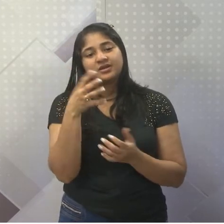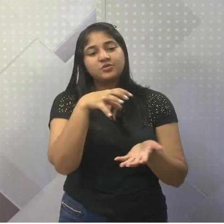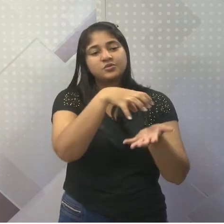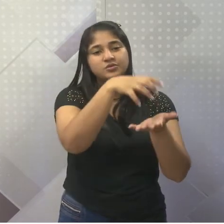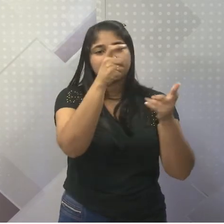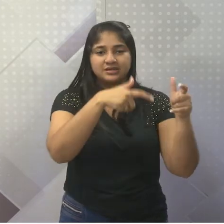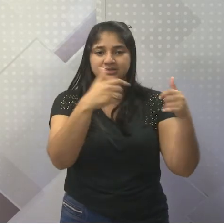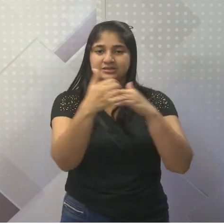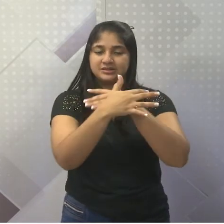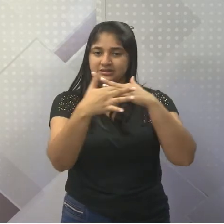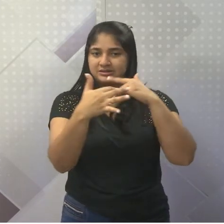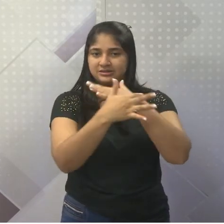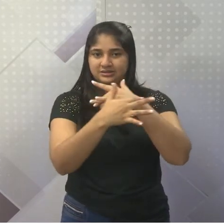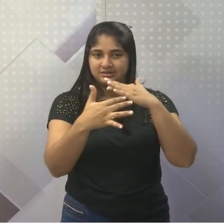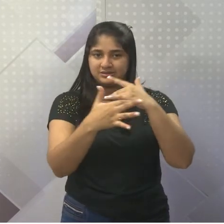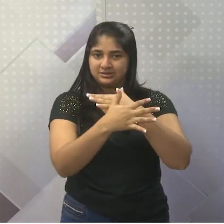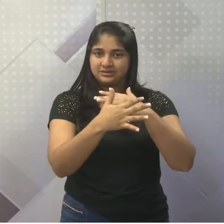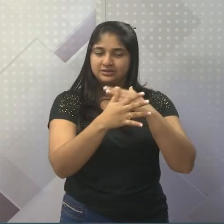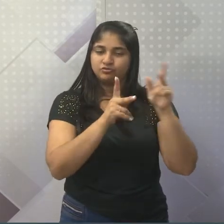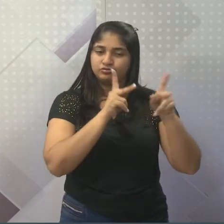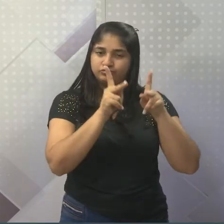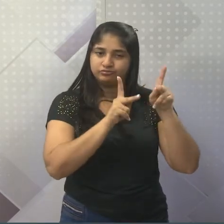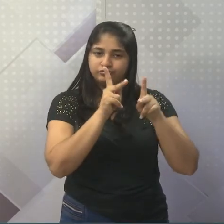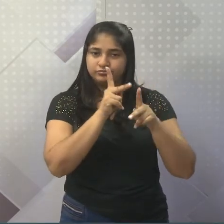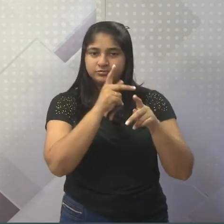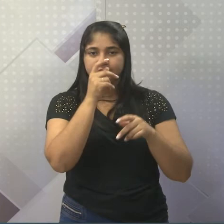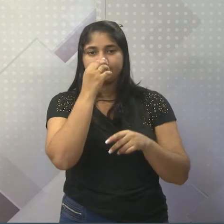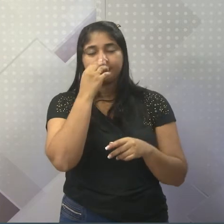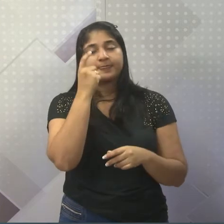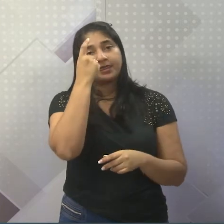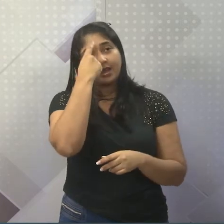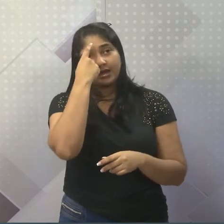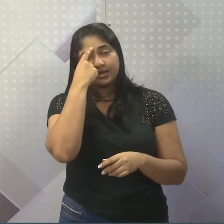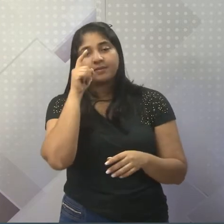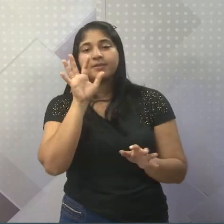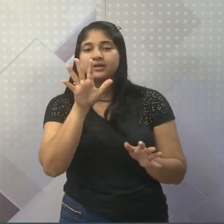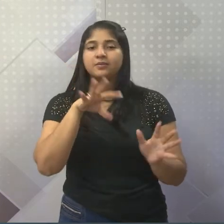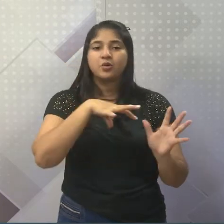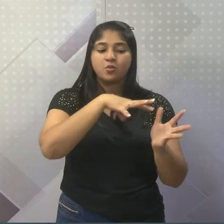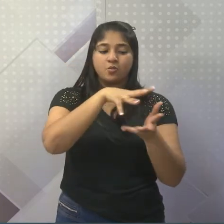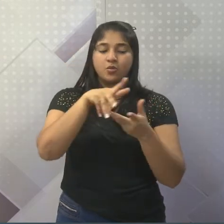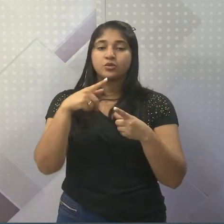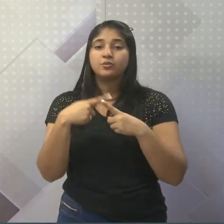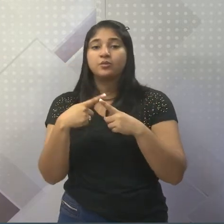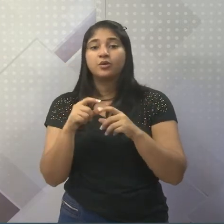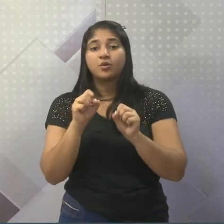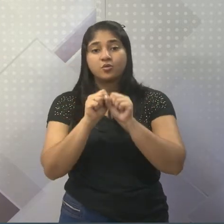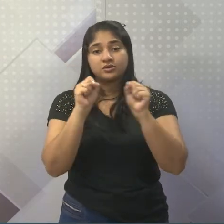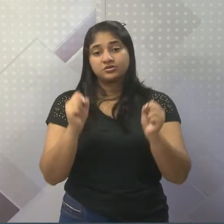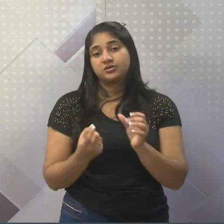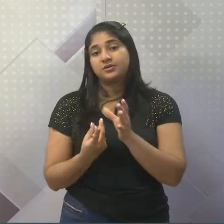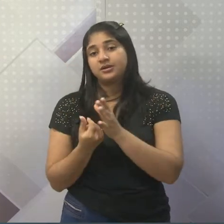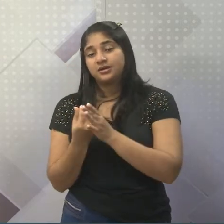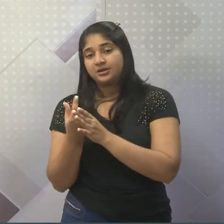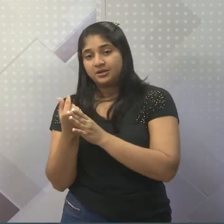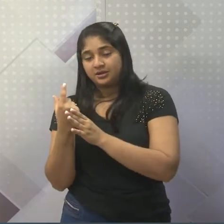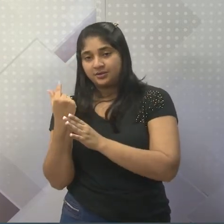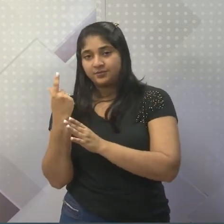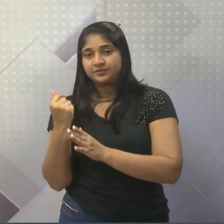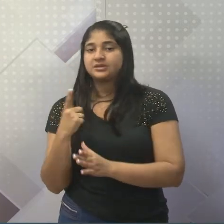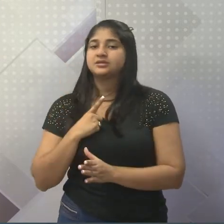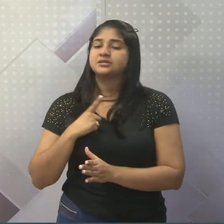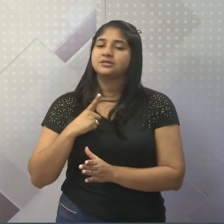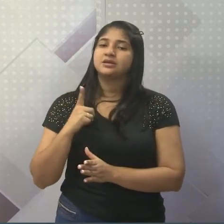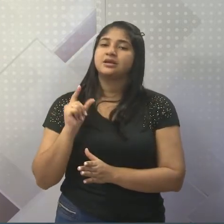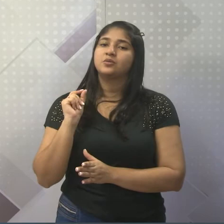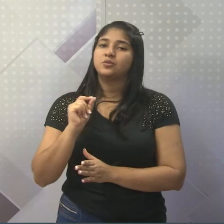centros urbanos, não só na Índia, como no mundo. Porque no sistema capitalista de produção, sempre